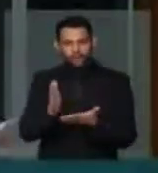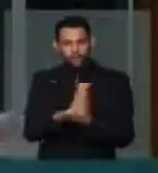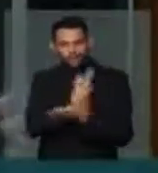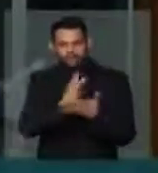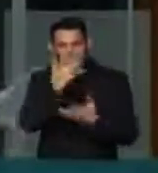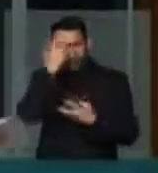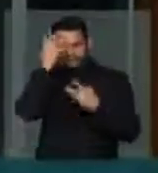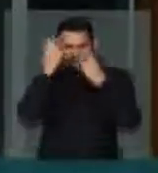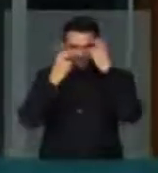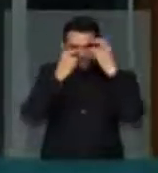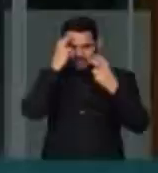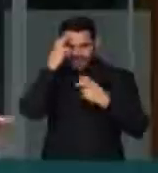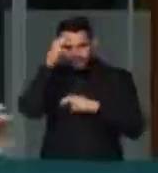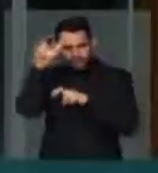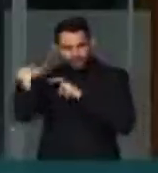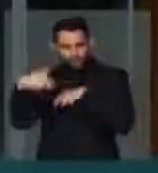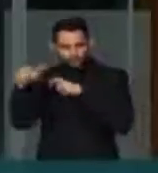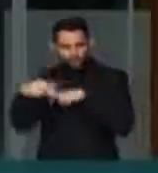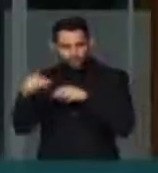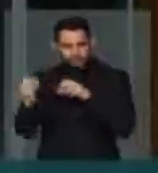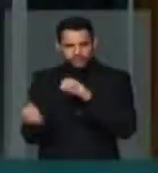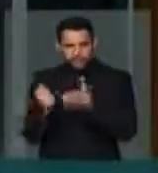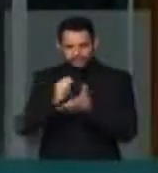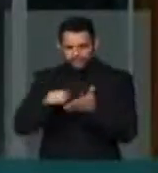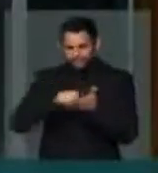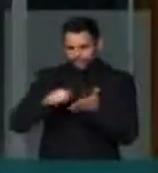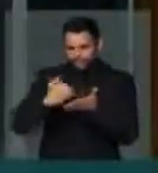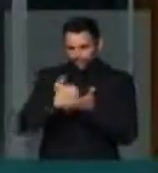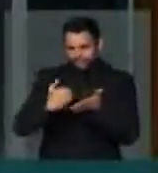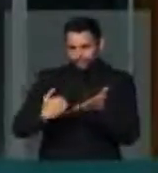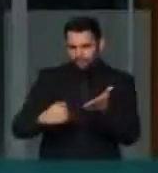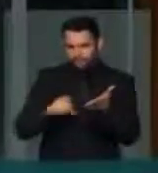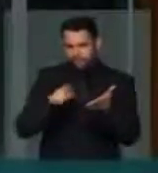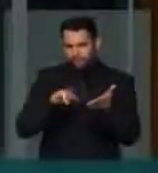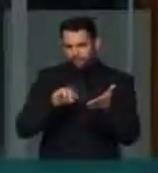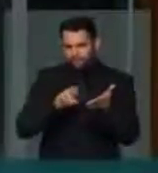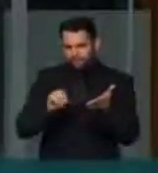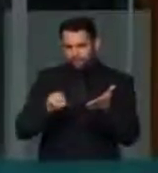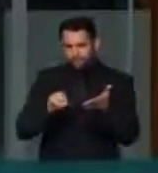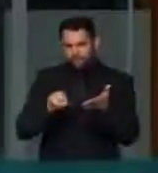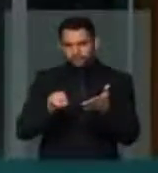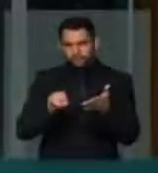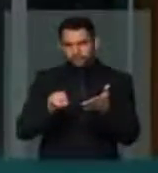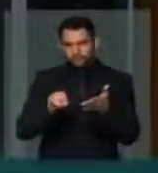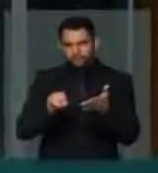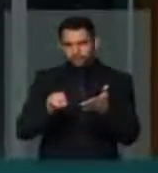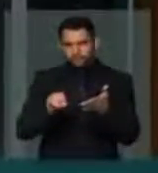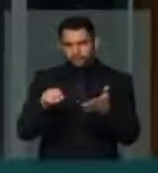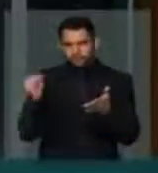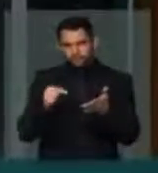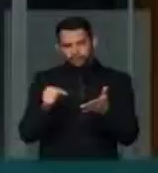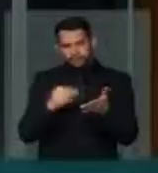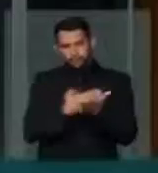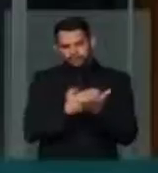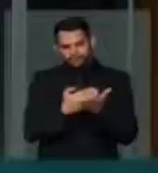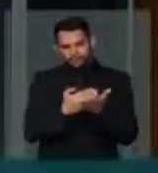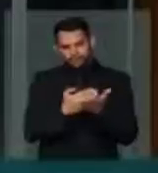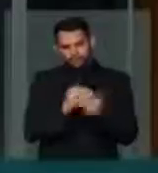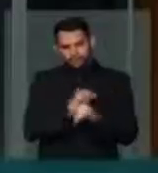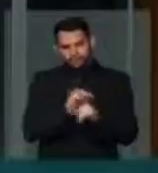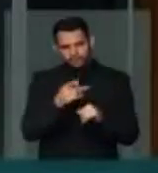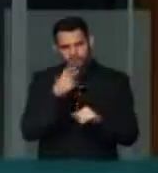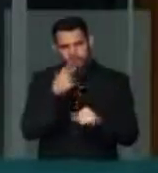sabidos ali do Ministério da Agricultura escreveram uma instrução, uma portaria, e com esse argumento,